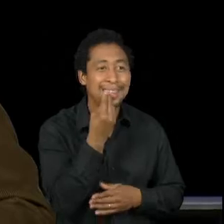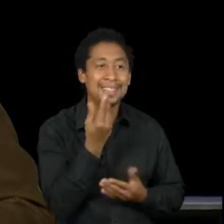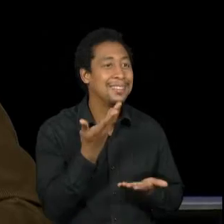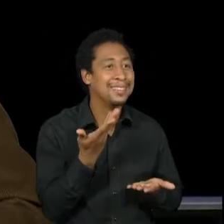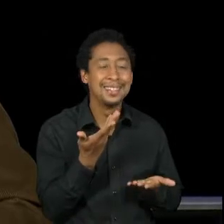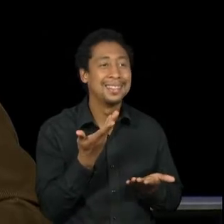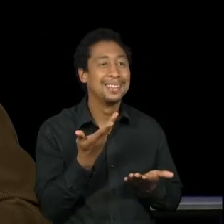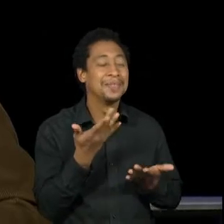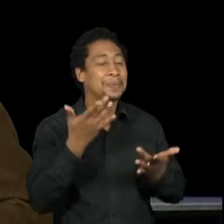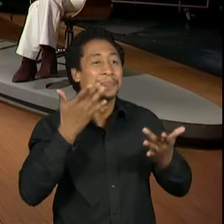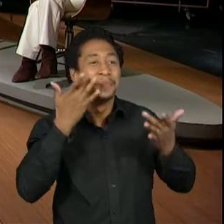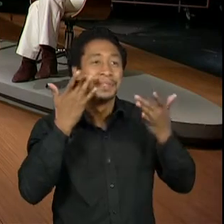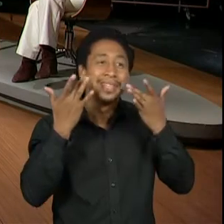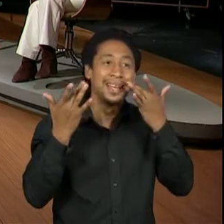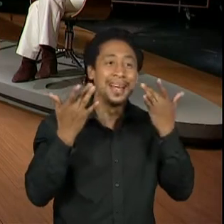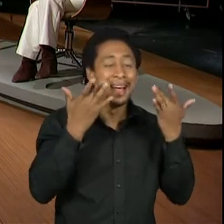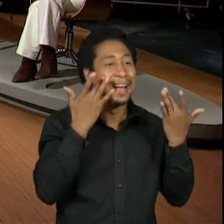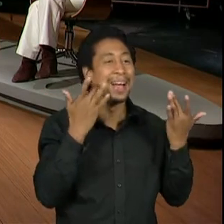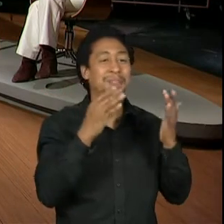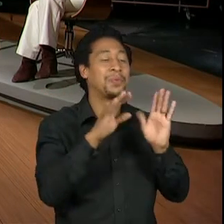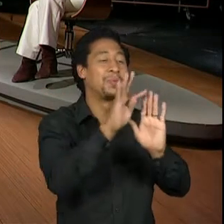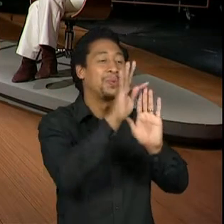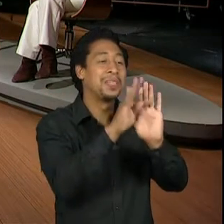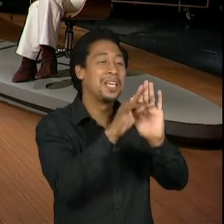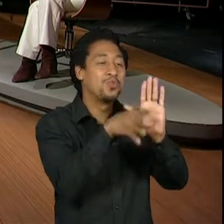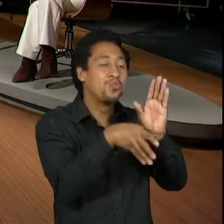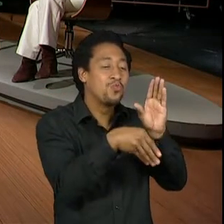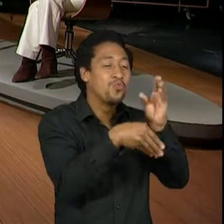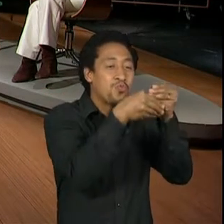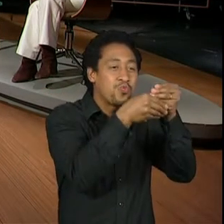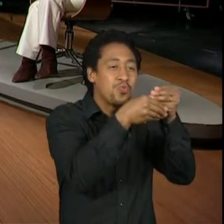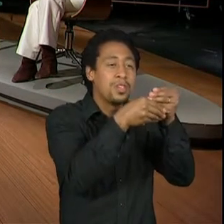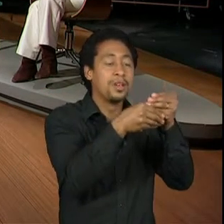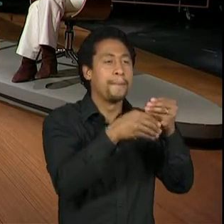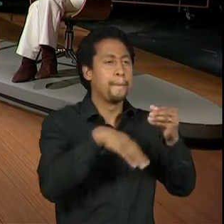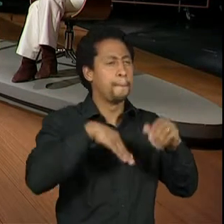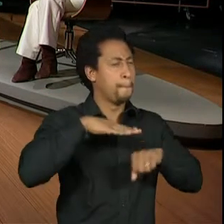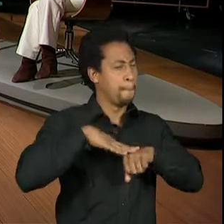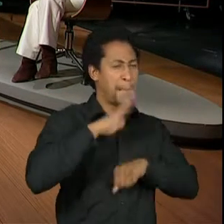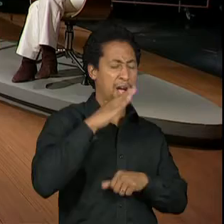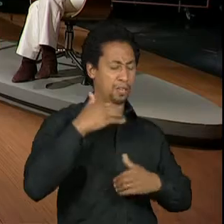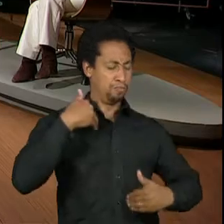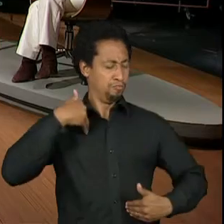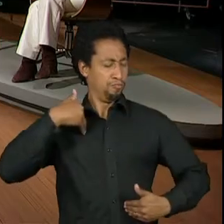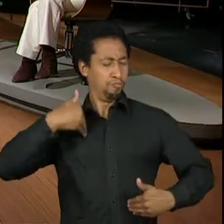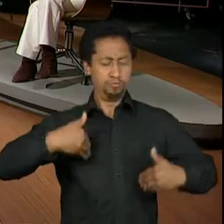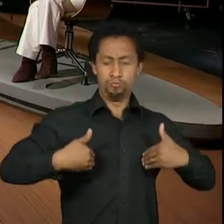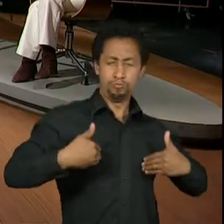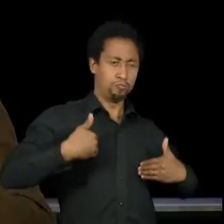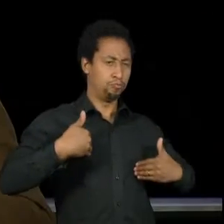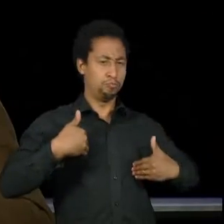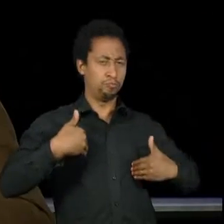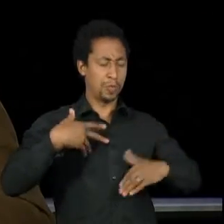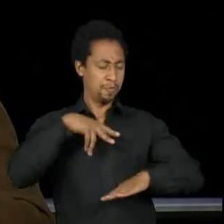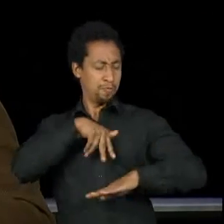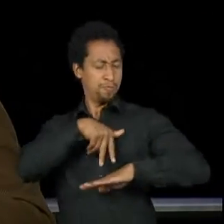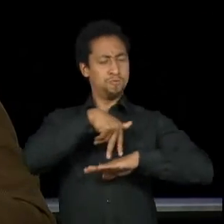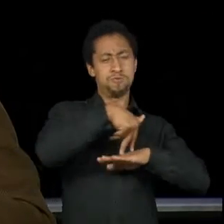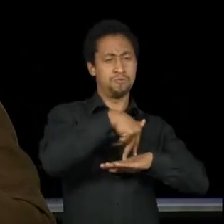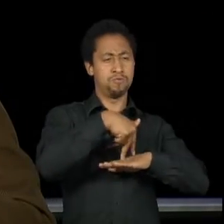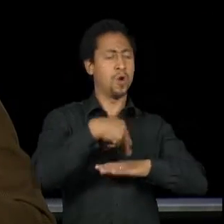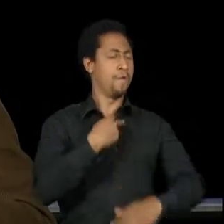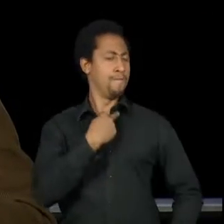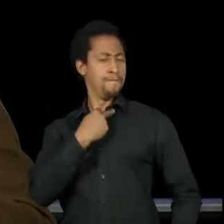com menos texto e mais físico? Aquelas marcações rígidas, aquela voz